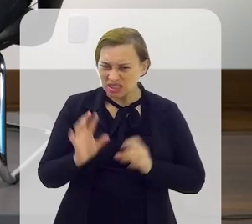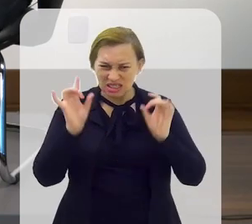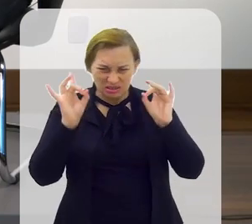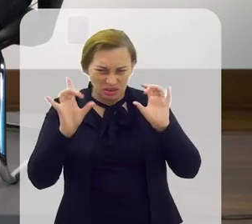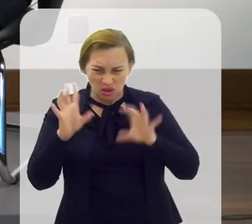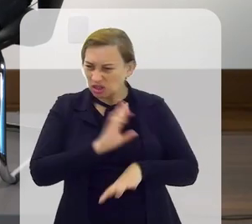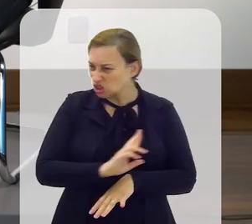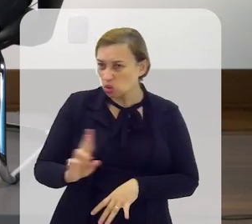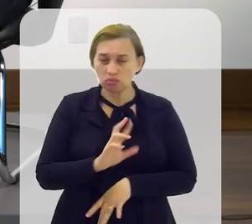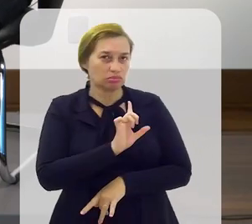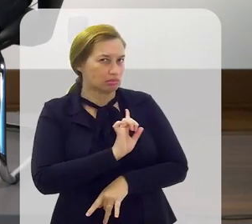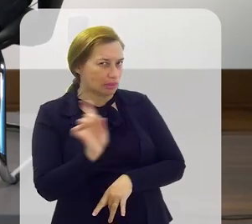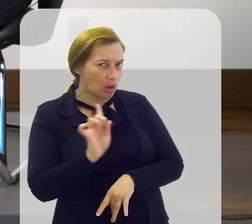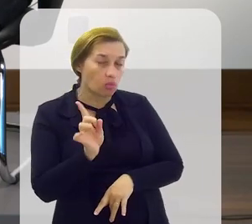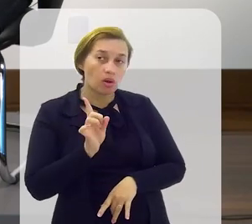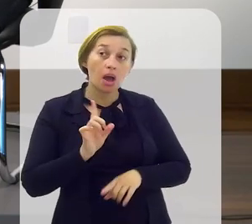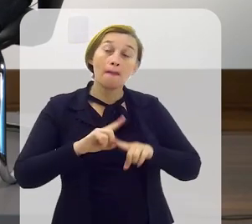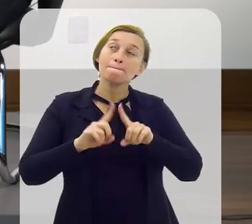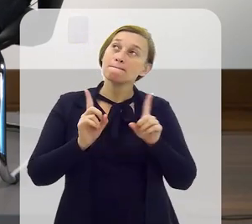Exclusivamente religioso, não